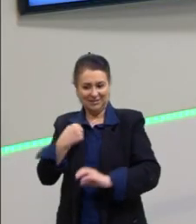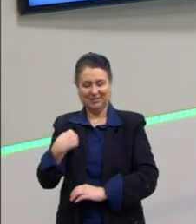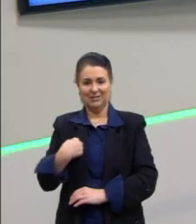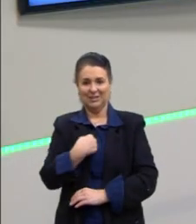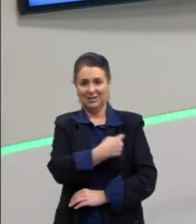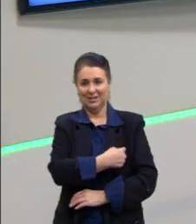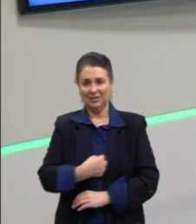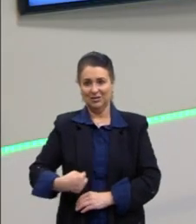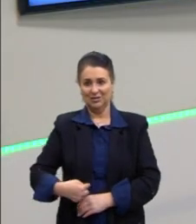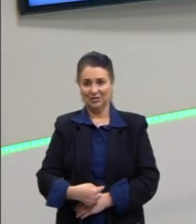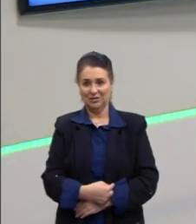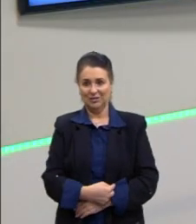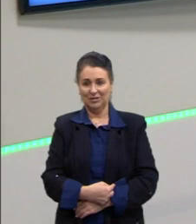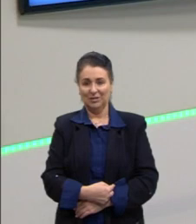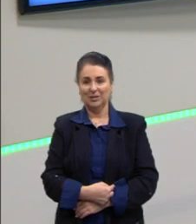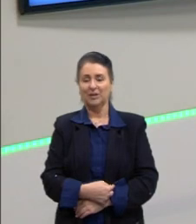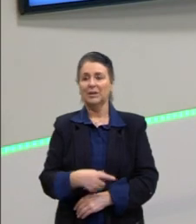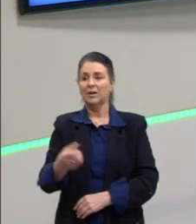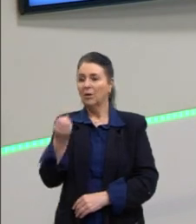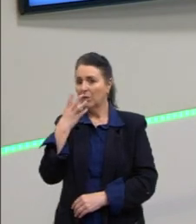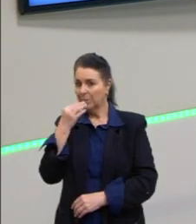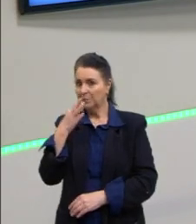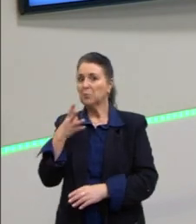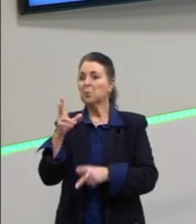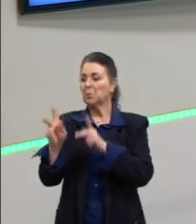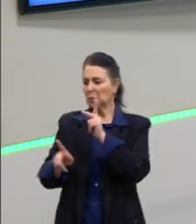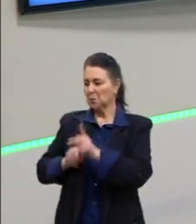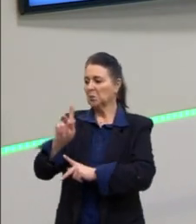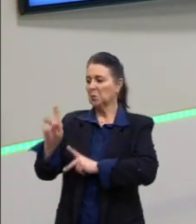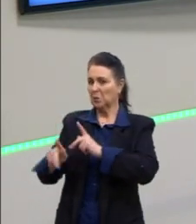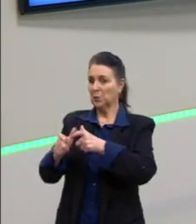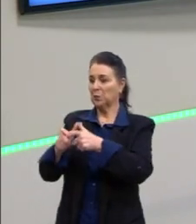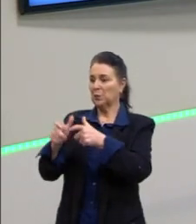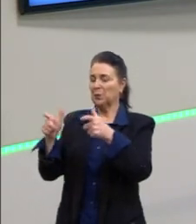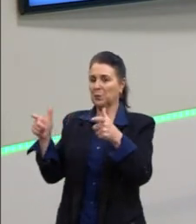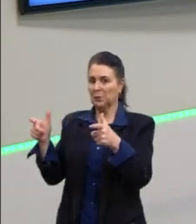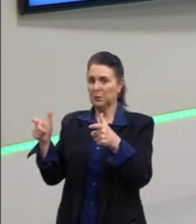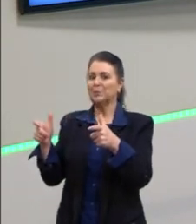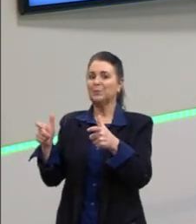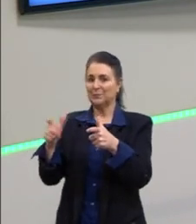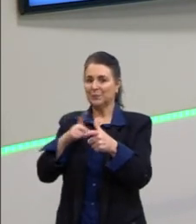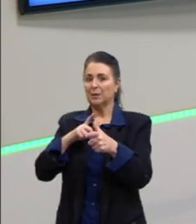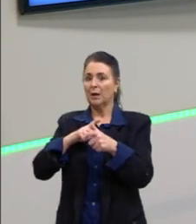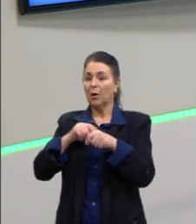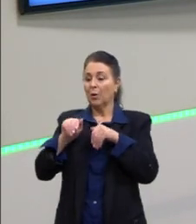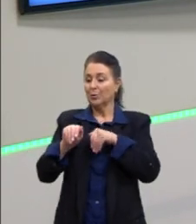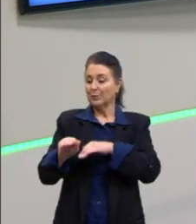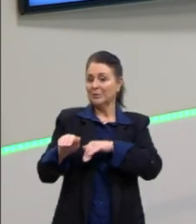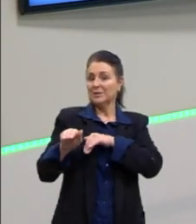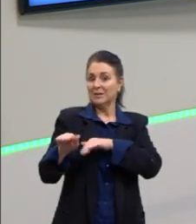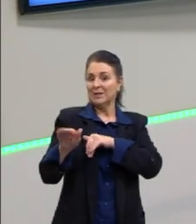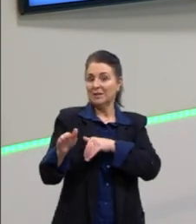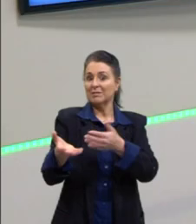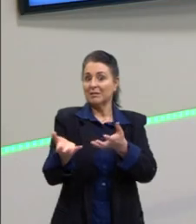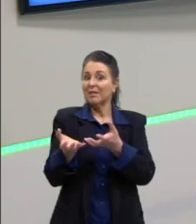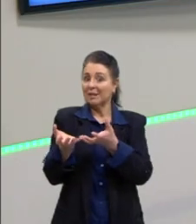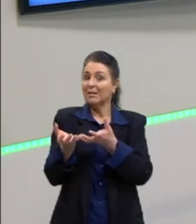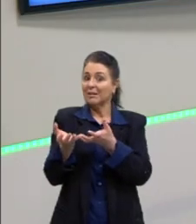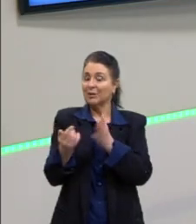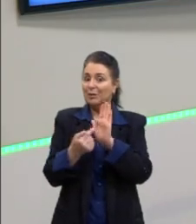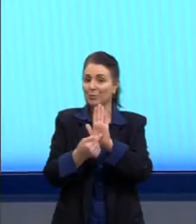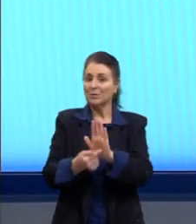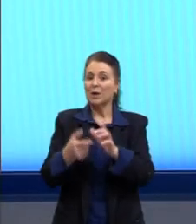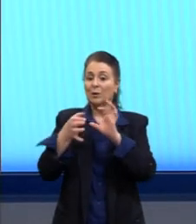tá? Hong Kong é também densamente povoado, aquela coisa toda. E aqui nós temos os manifestantes aí querendo a